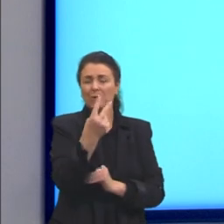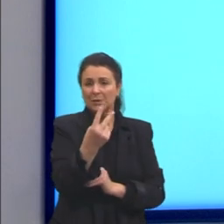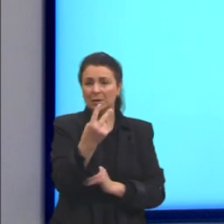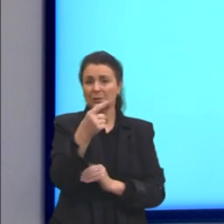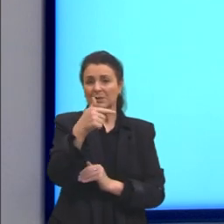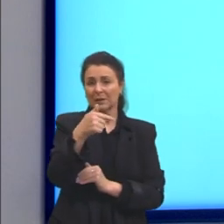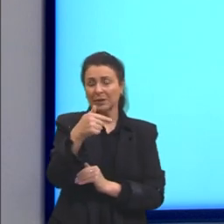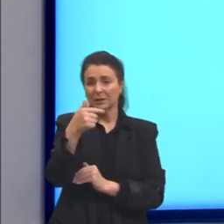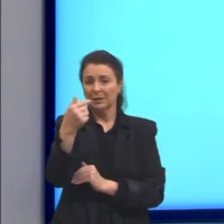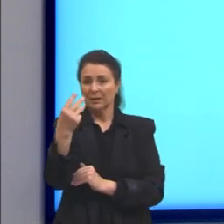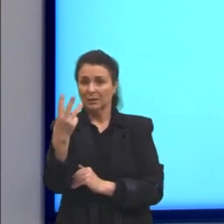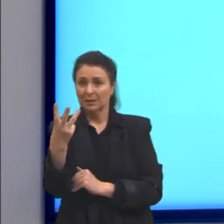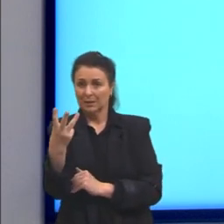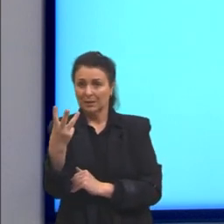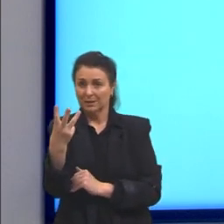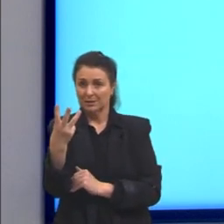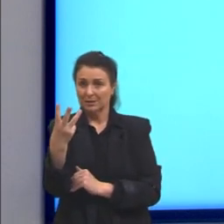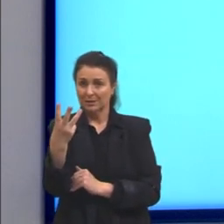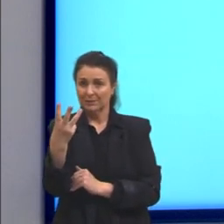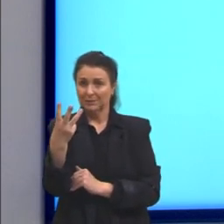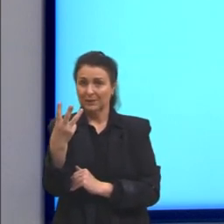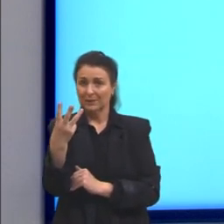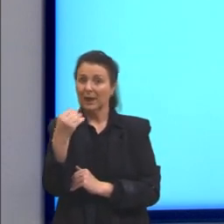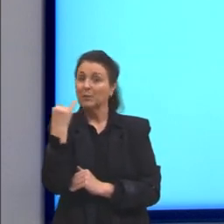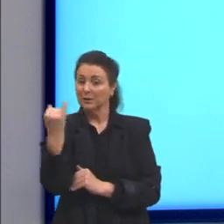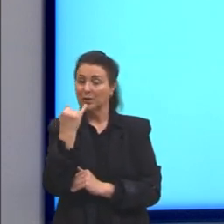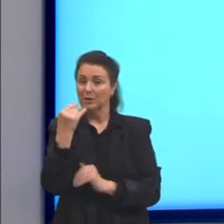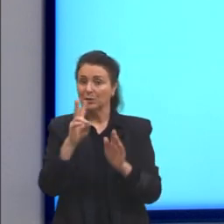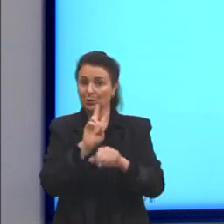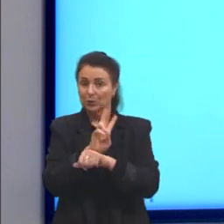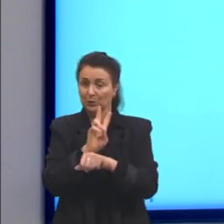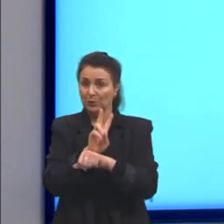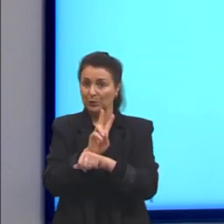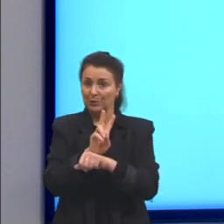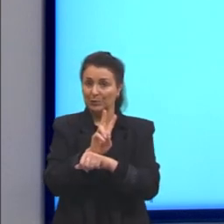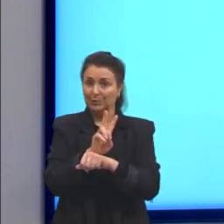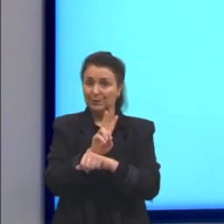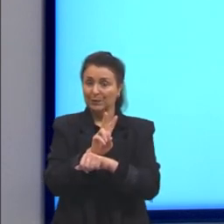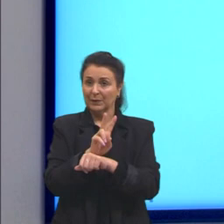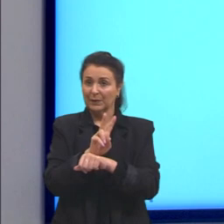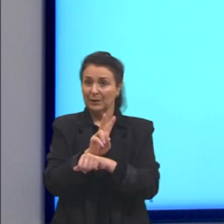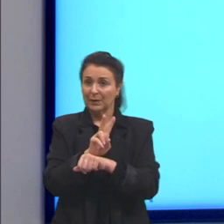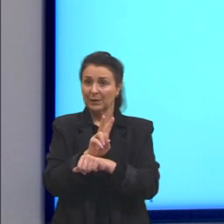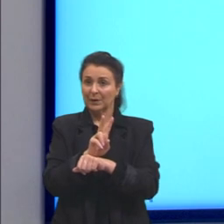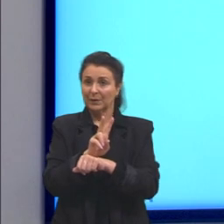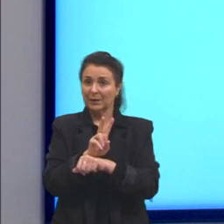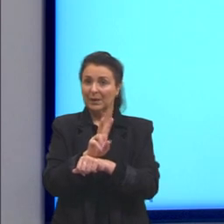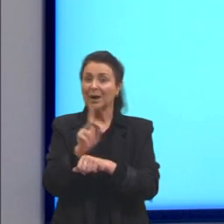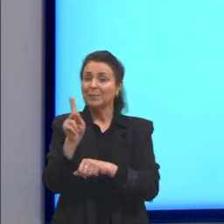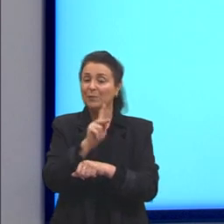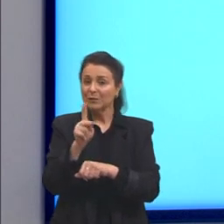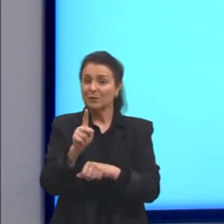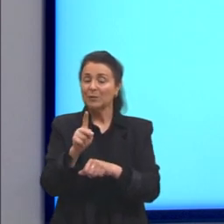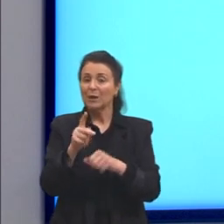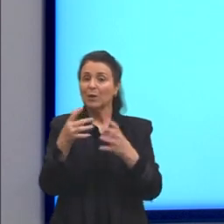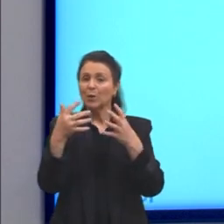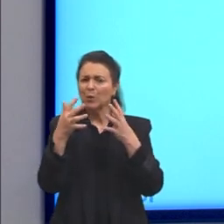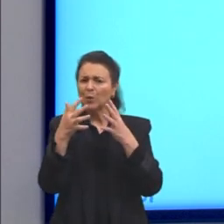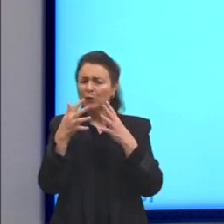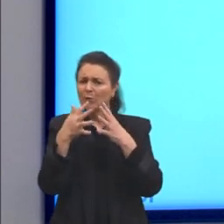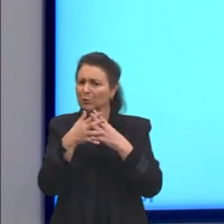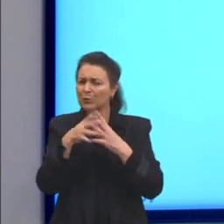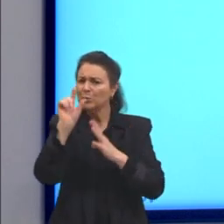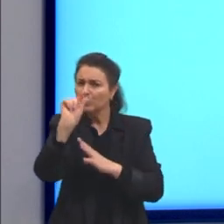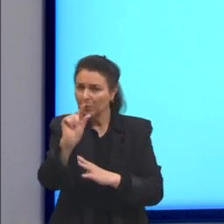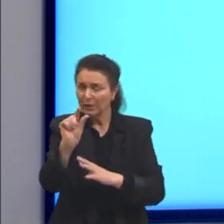graus... Ah, importante. Gente, aqui... Até falei errado. Observem. A gente se confunde. A escala